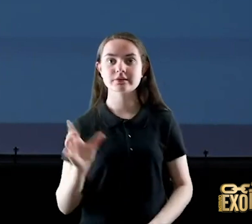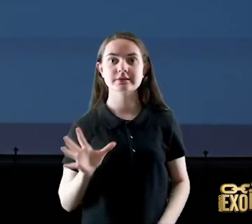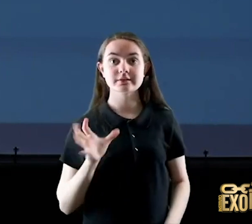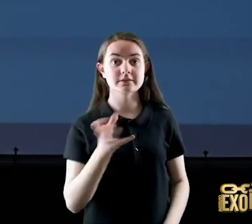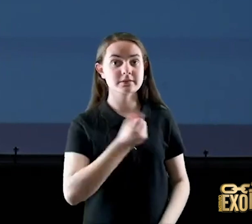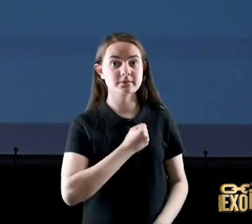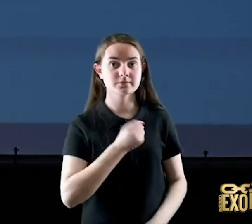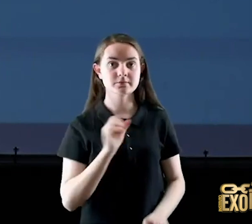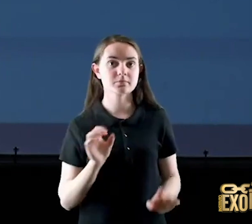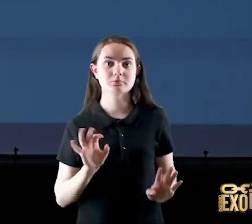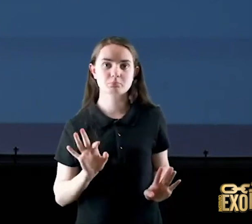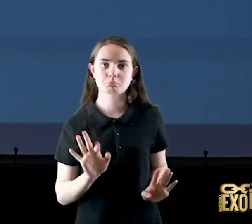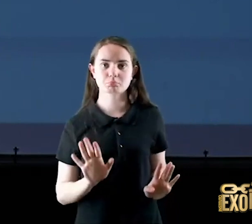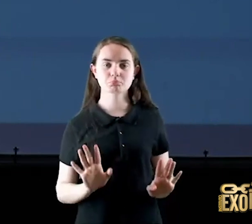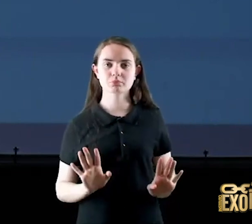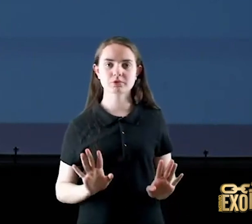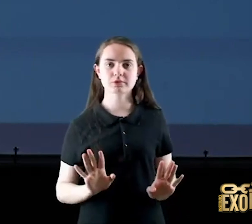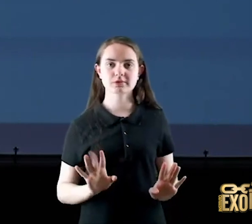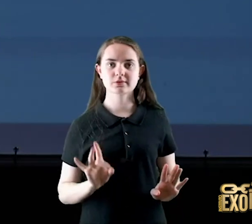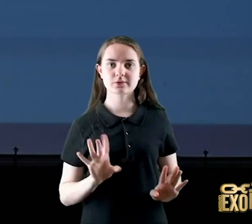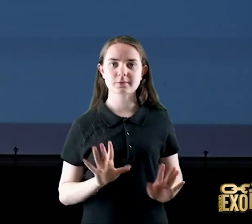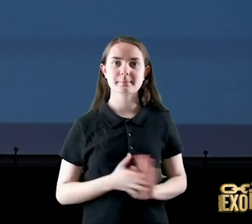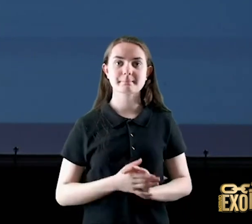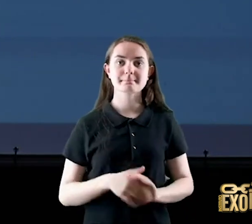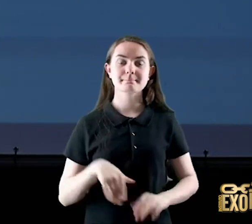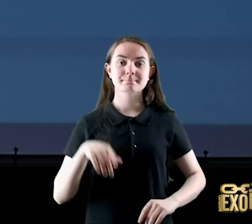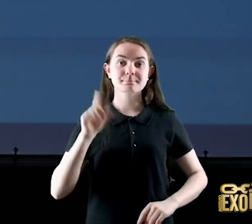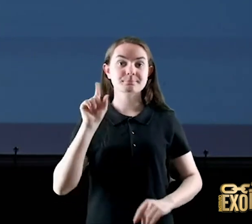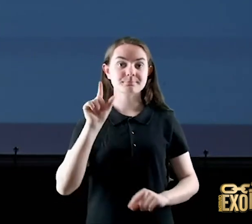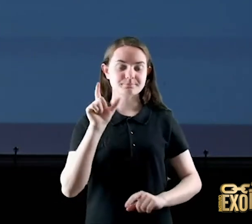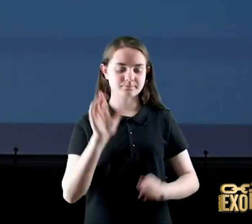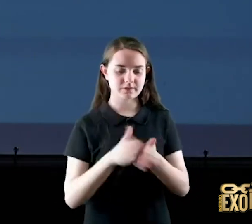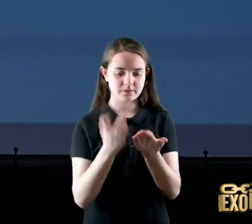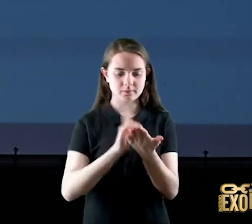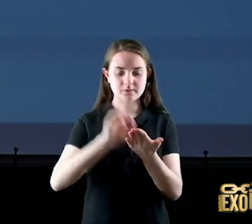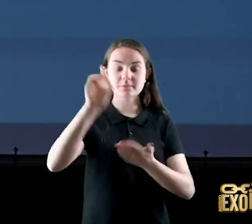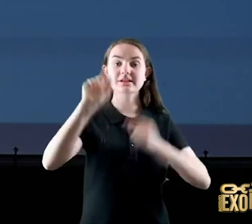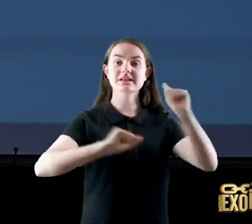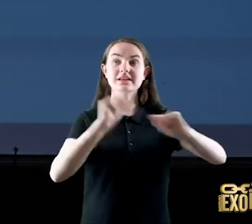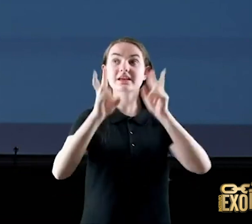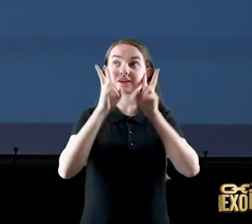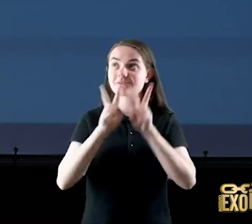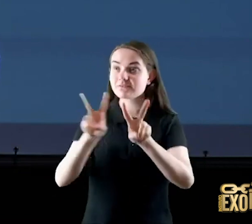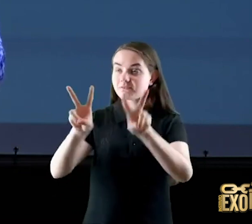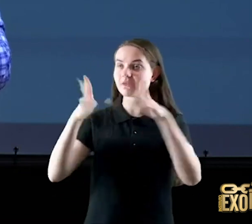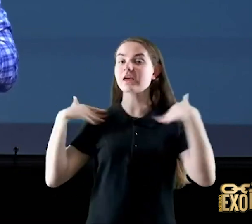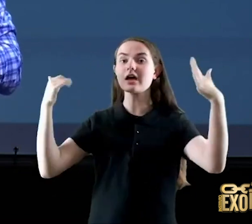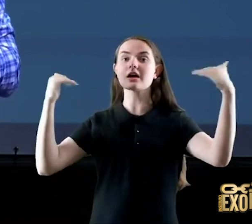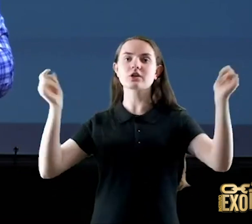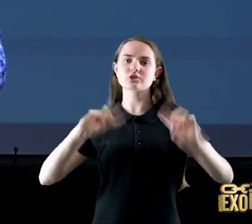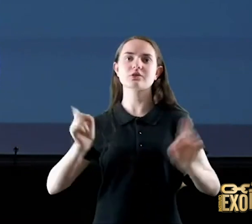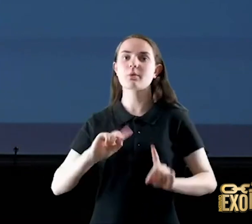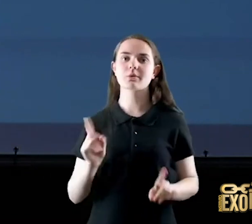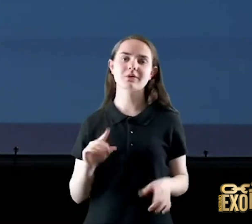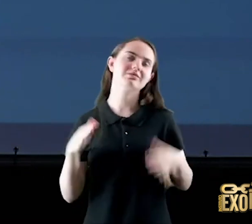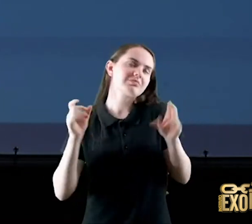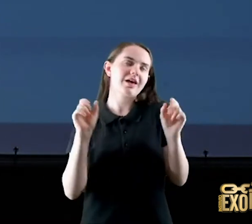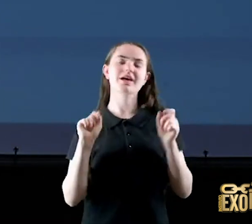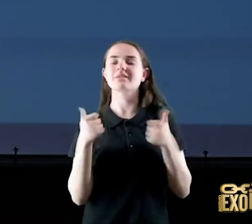quando aparece anjo na Bíblia quem tem a visão de anjo ele não fica de boa não